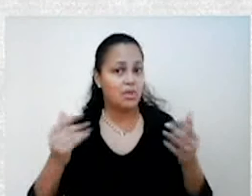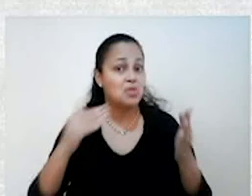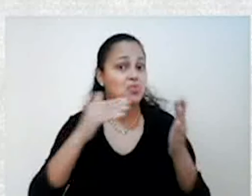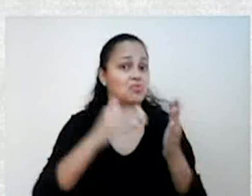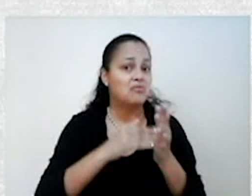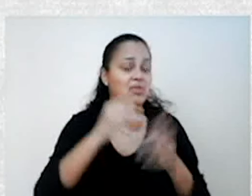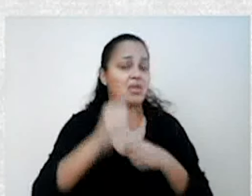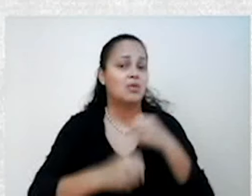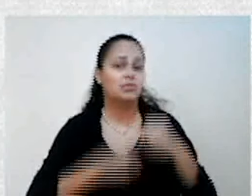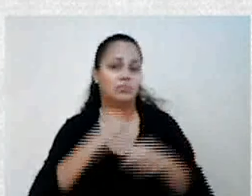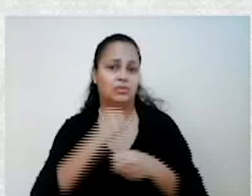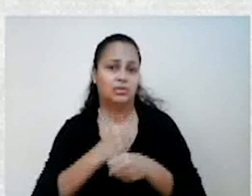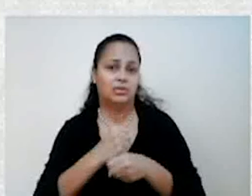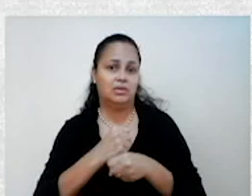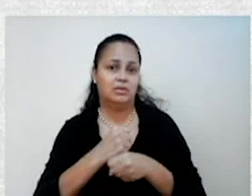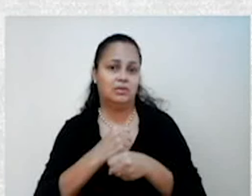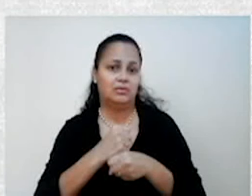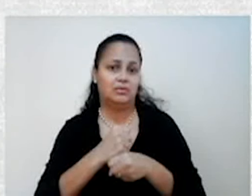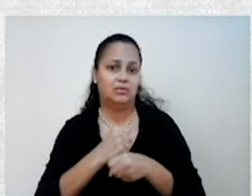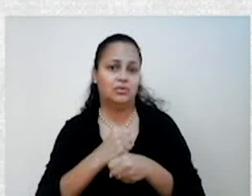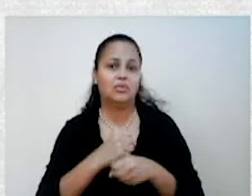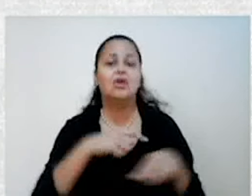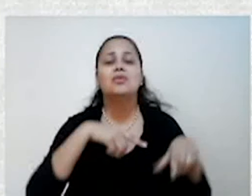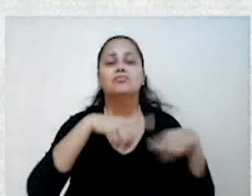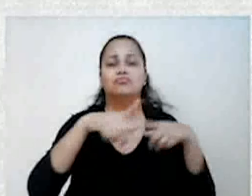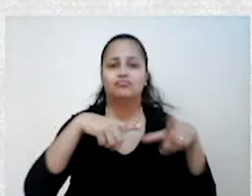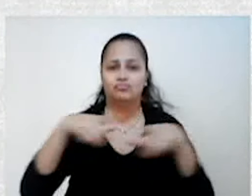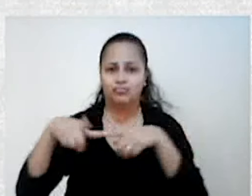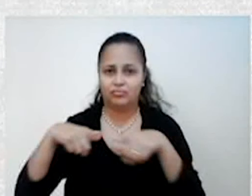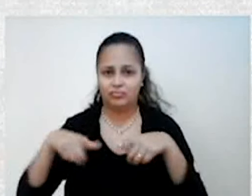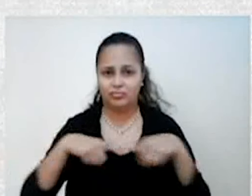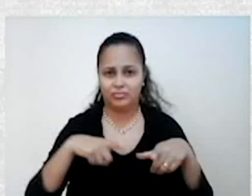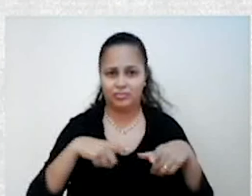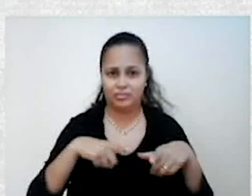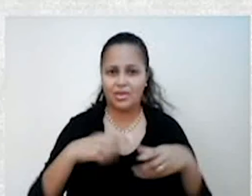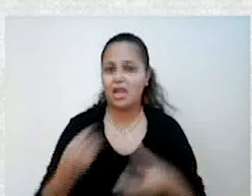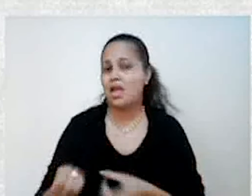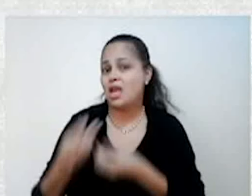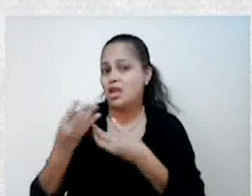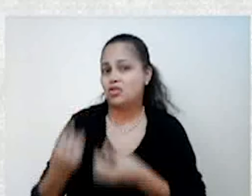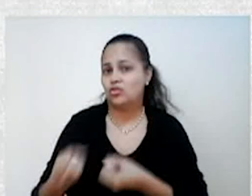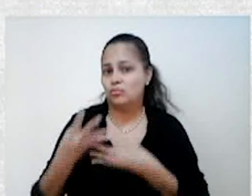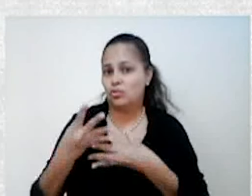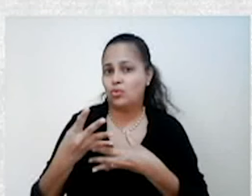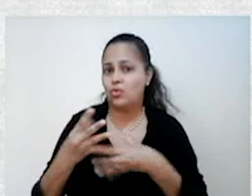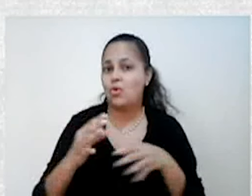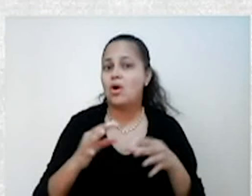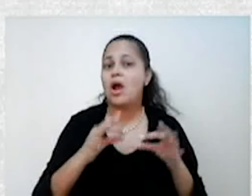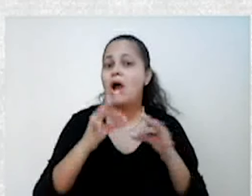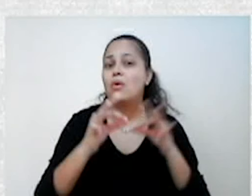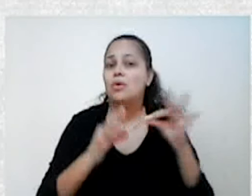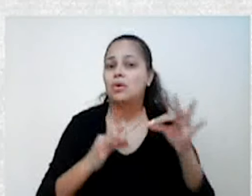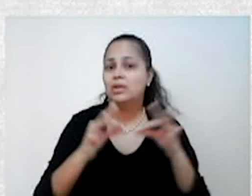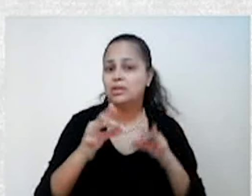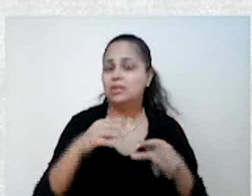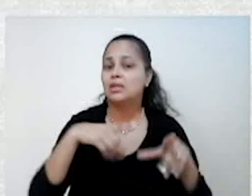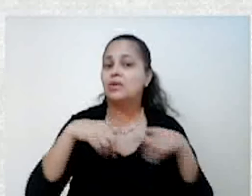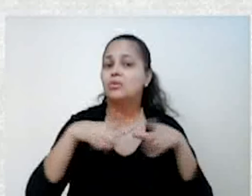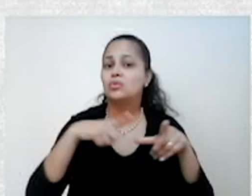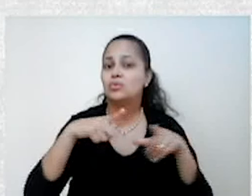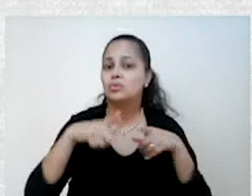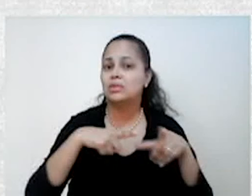anos. Além de gerar emprego, o New Deal estimulou a organização dos trabalhadores em sindicatos,